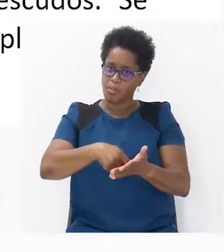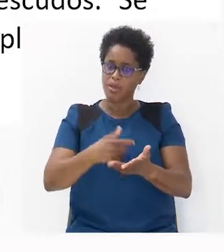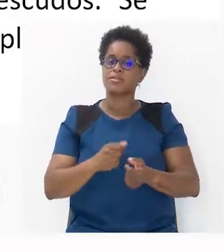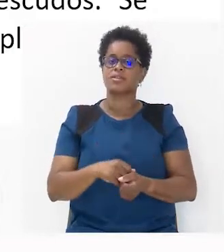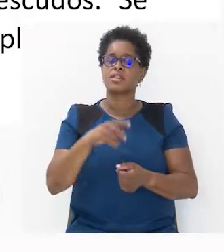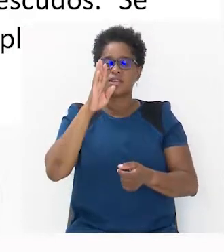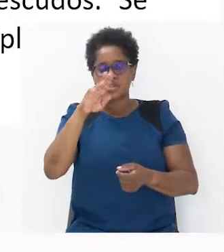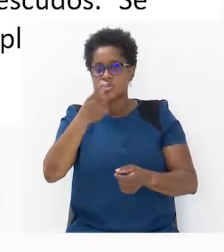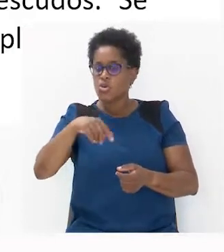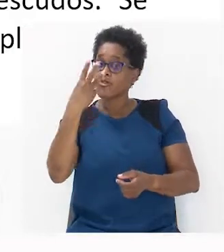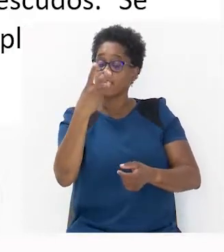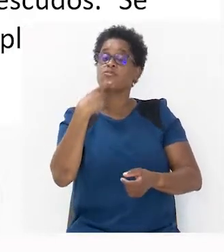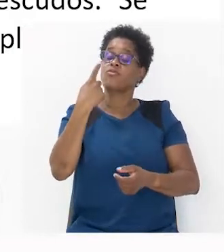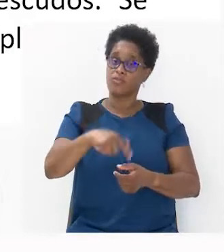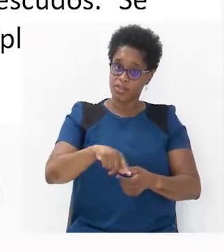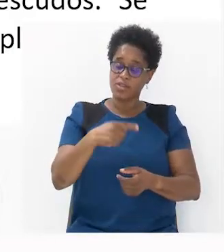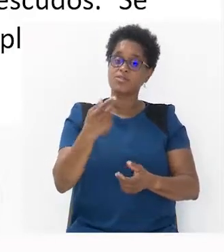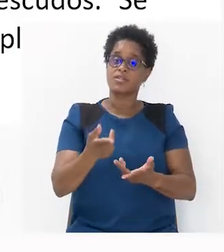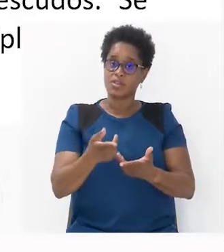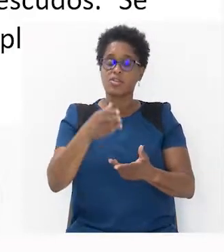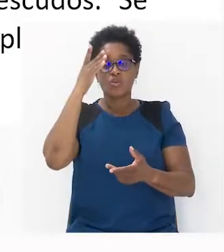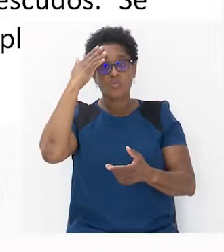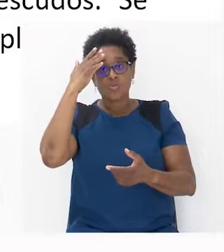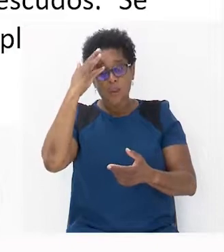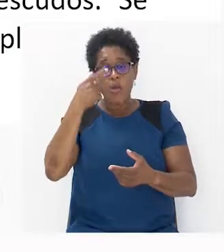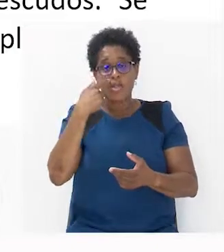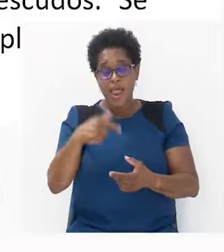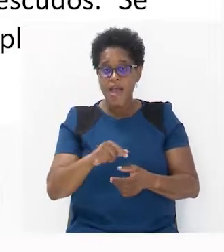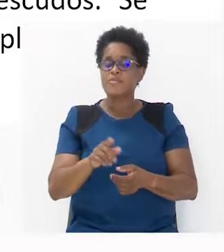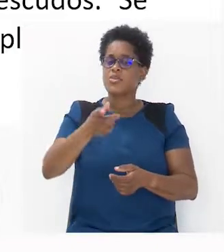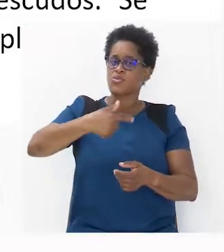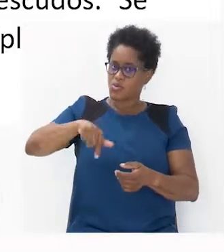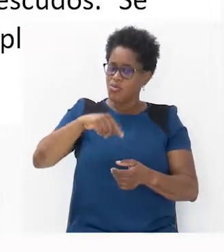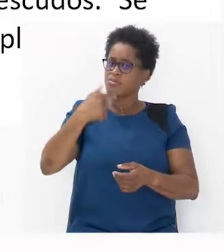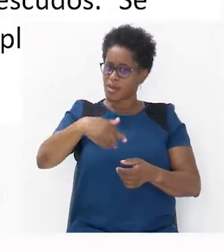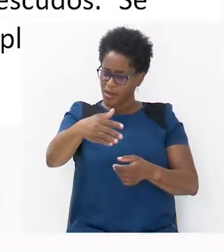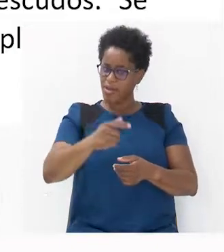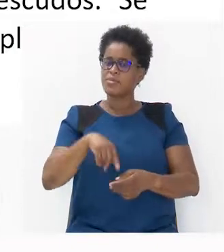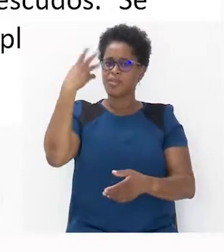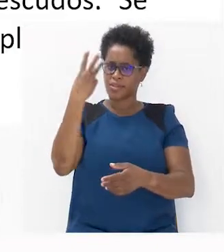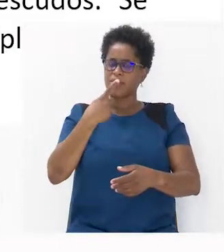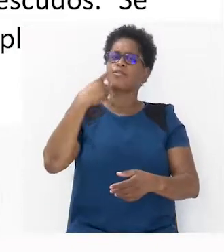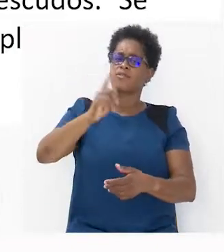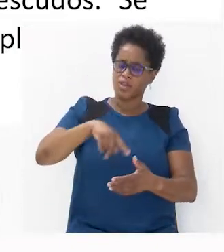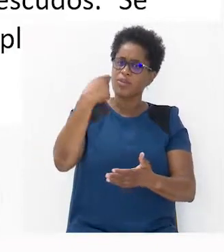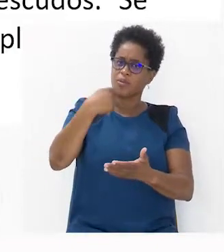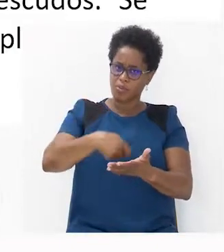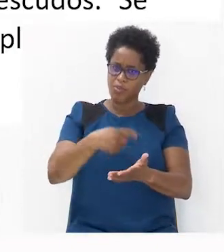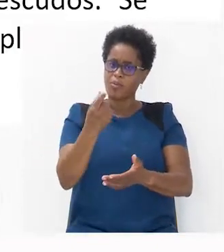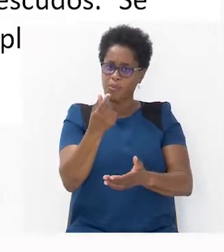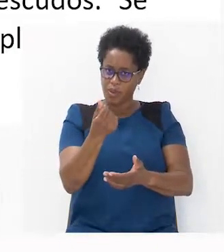se nós triplicarmos o número de lápis, nós teremos que triplicar também